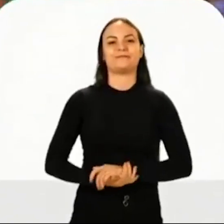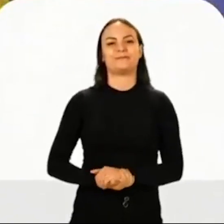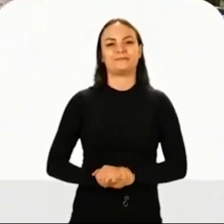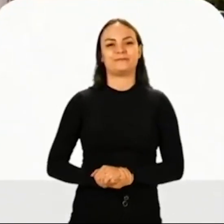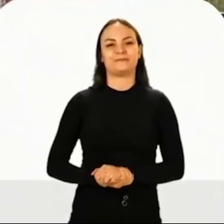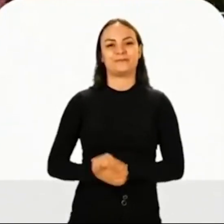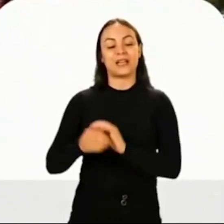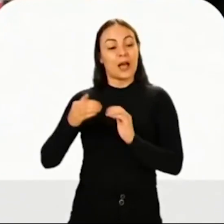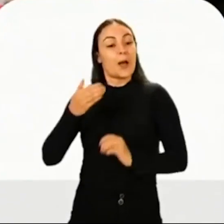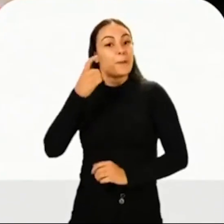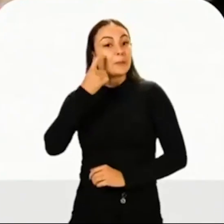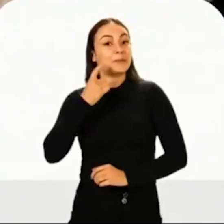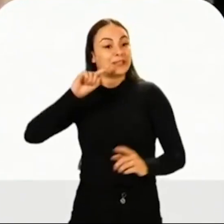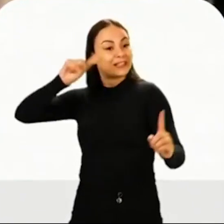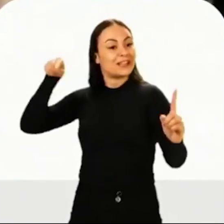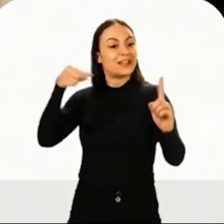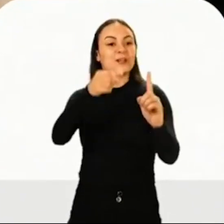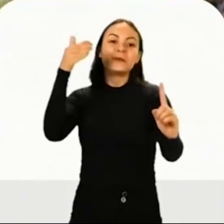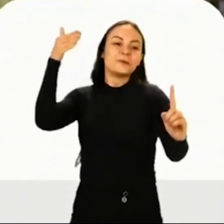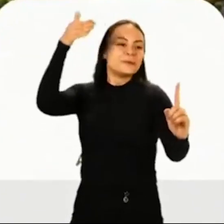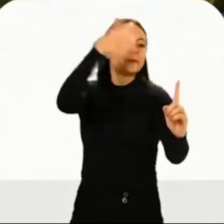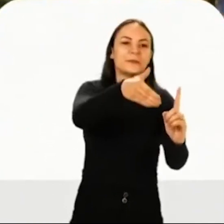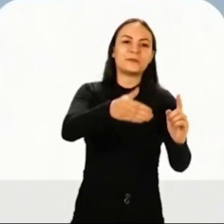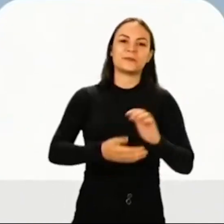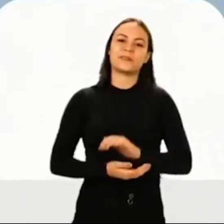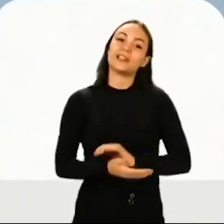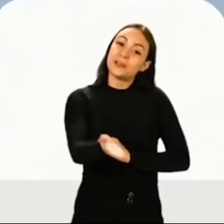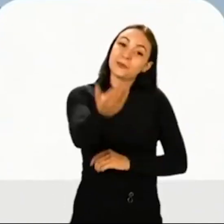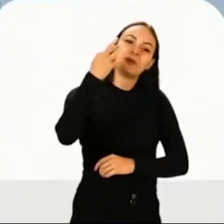Rogério, a gente chega lá.